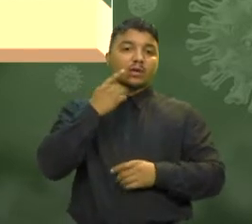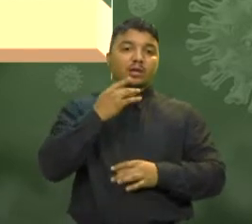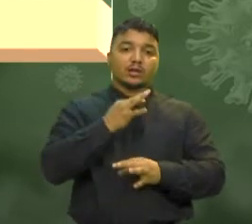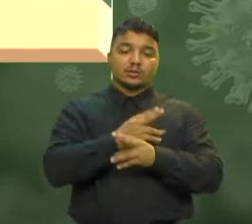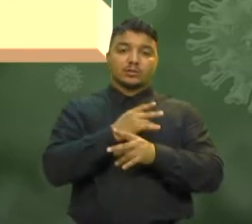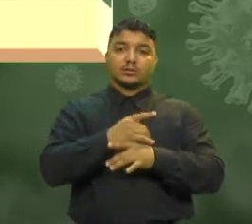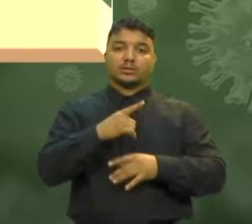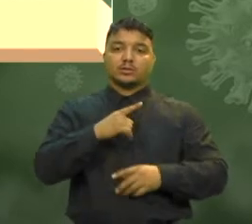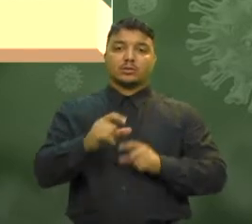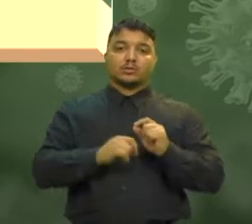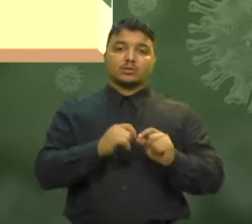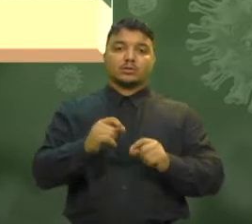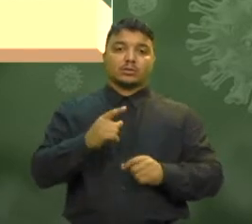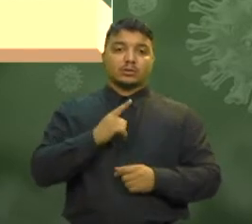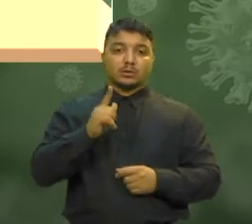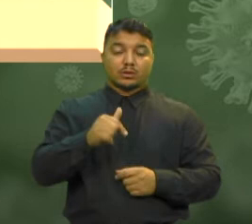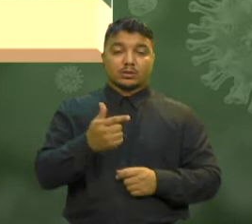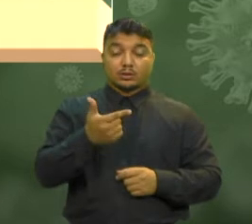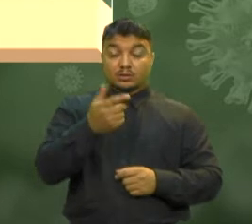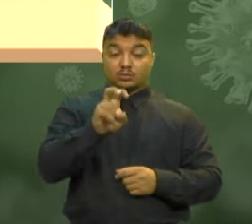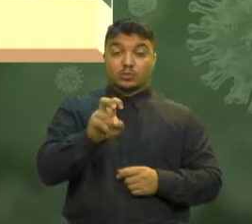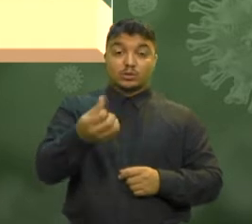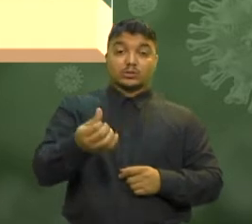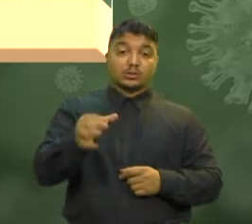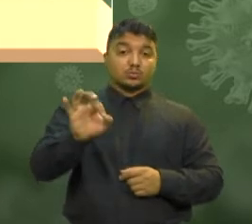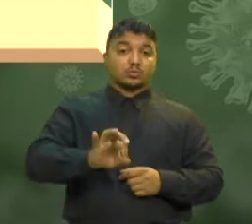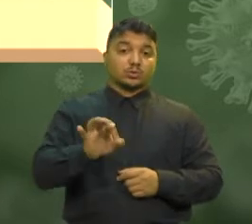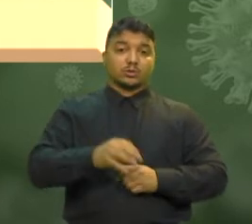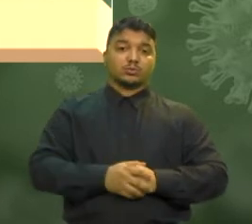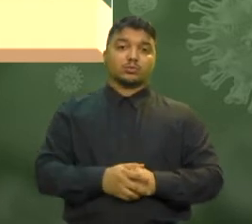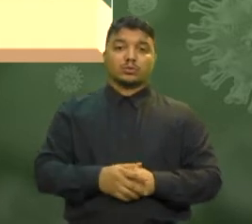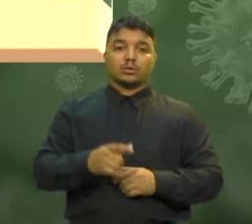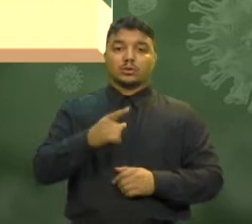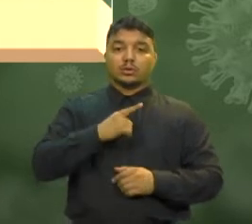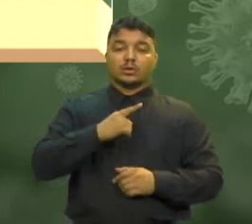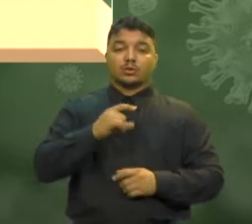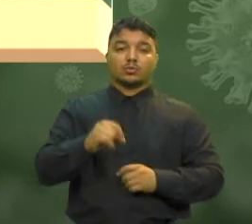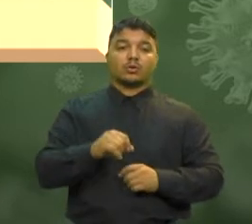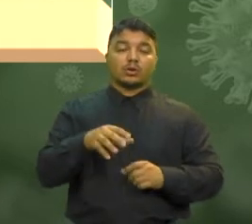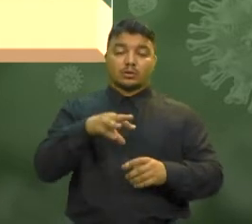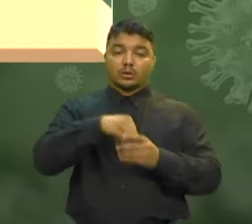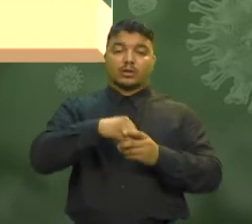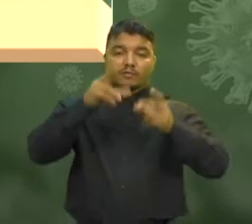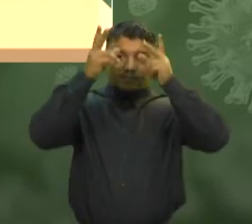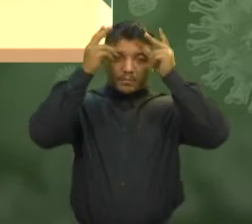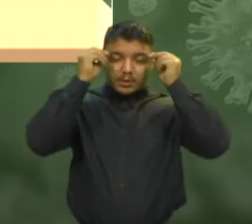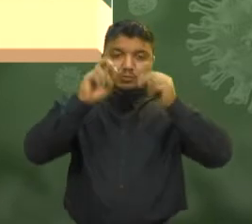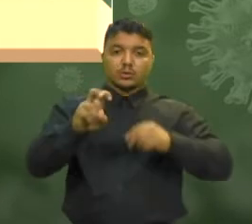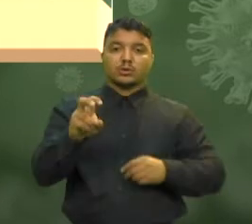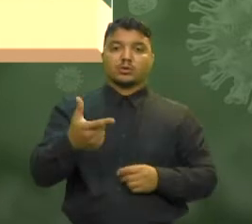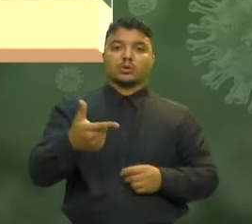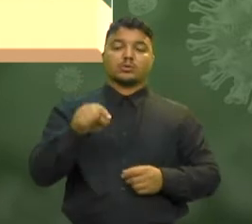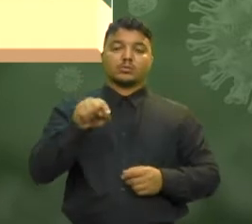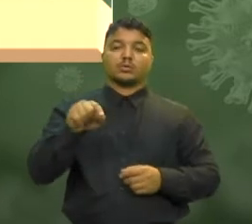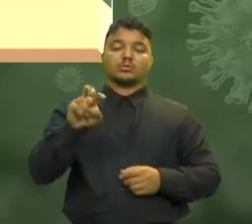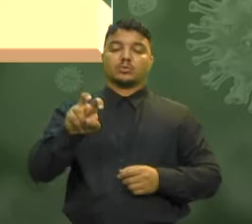Fortaleza, a ocupação em UTIs está em 56% E nas enfermarias, 52